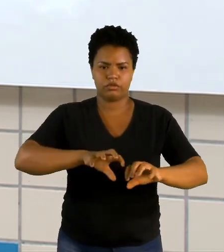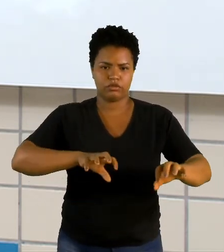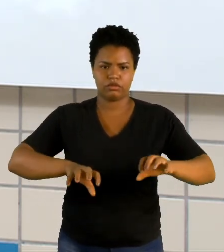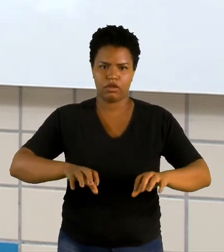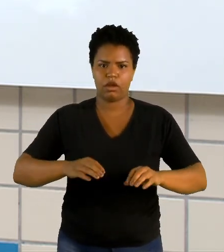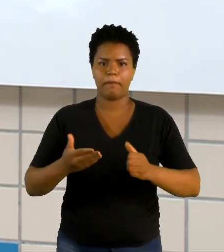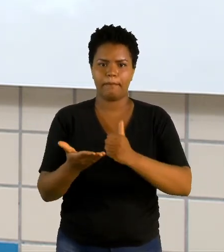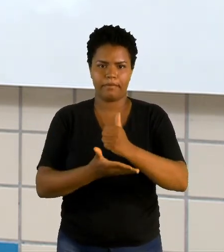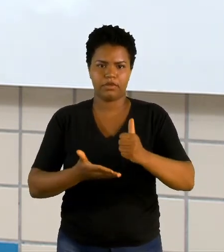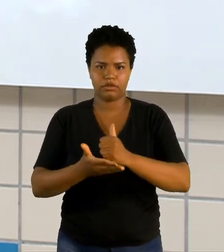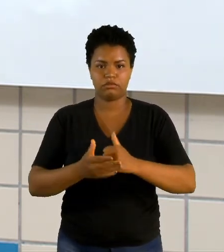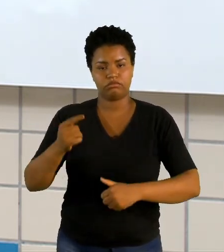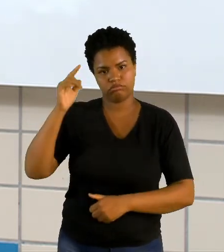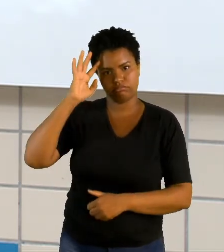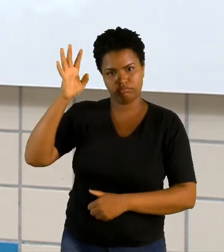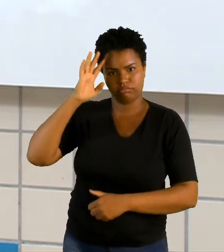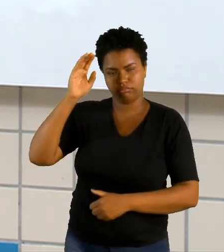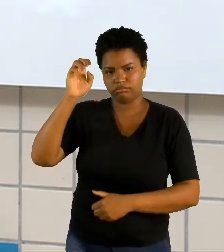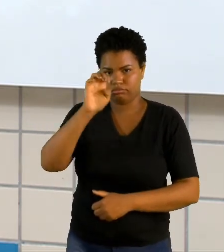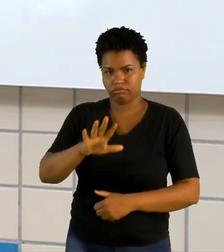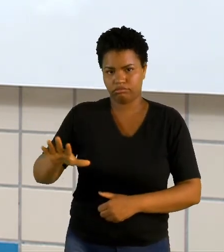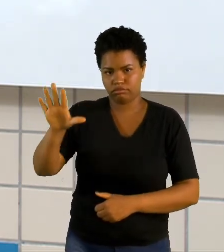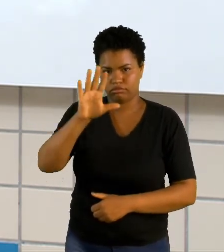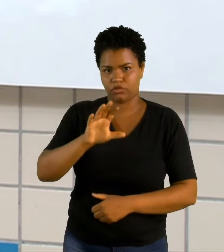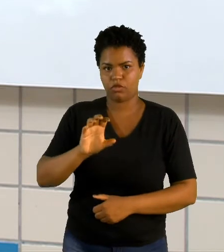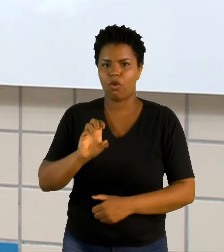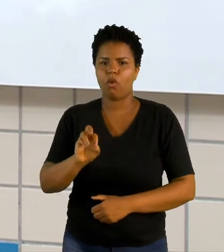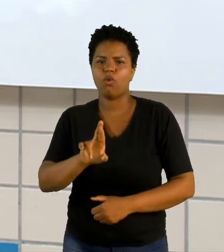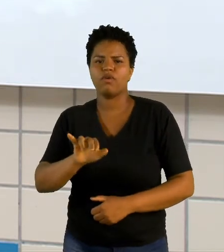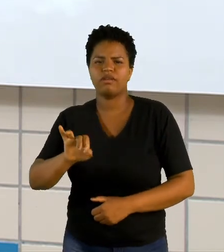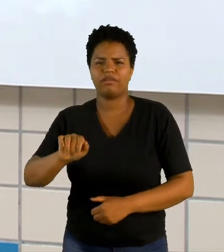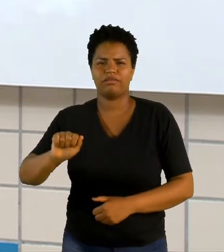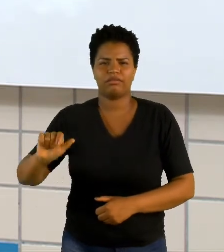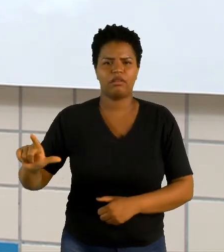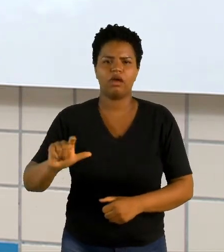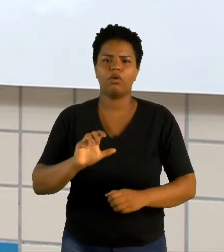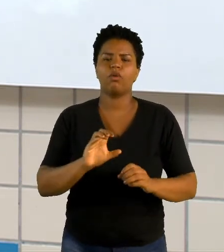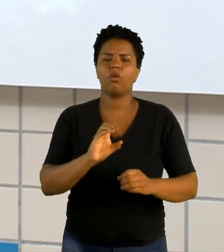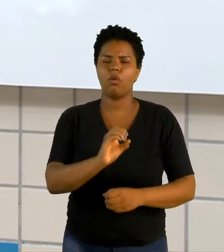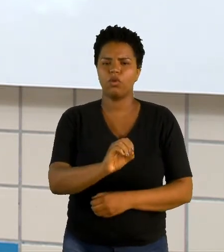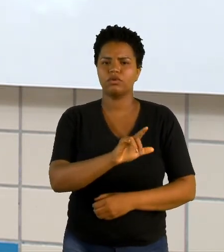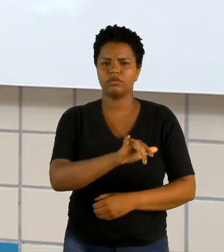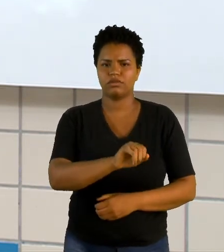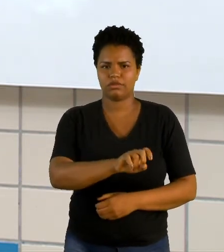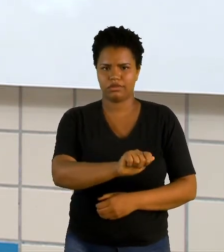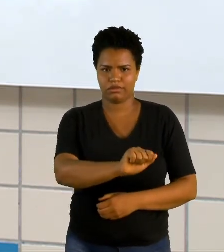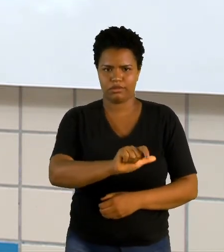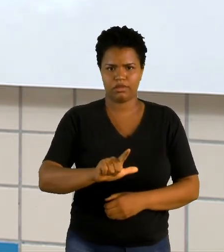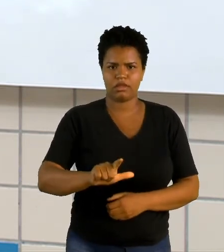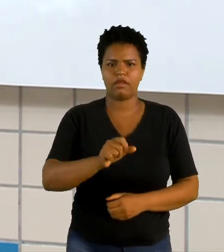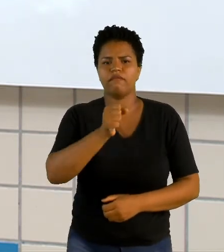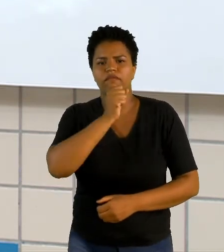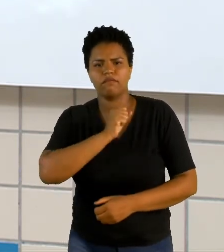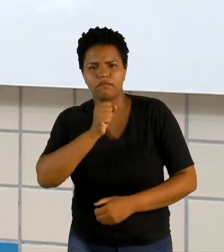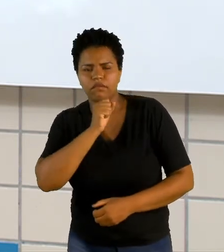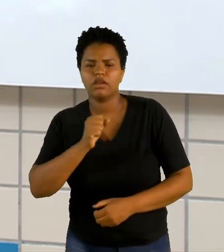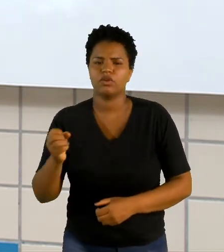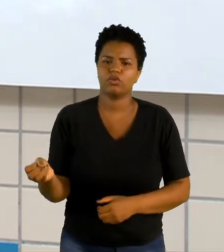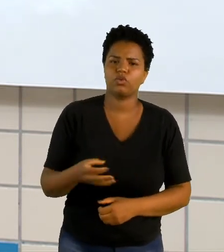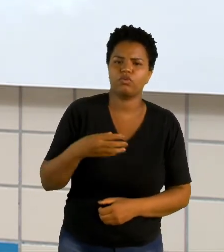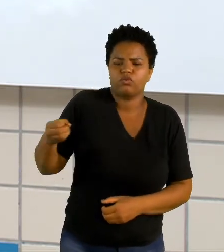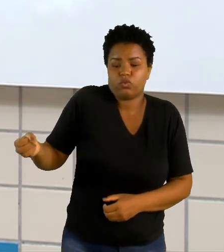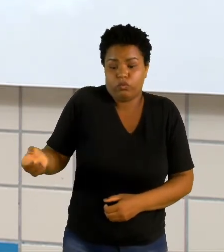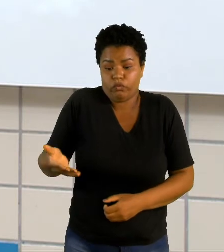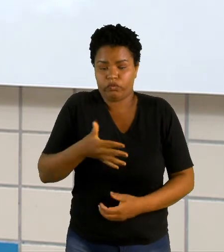pensamento europeu, seja essa divisão em oriental e ocidental, seja a divisão de velho, novo, novíssimo mundo,